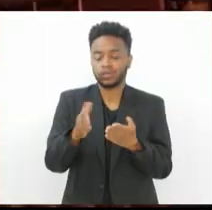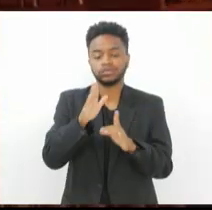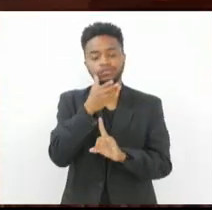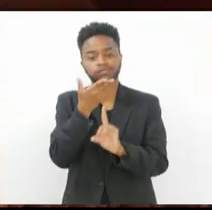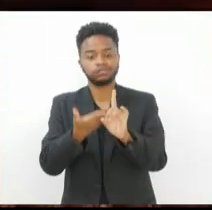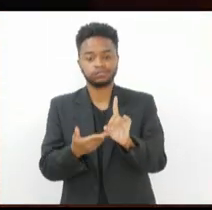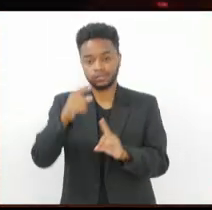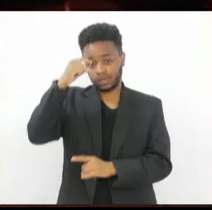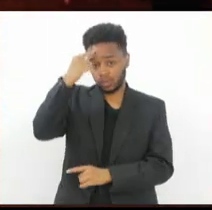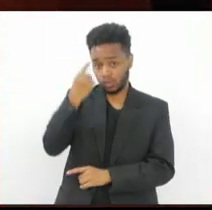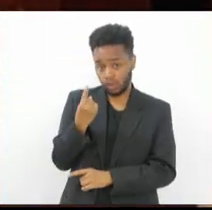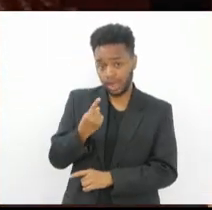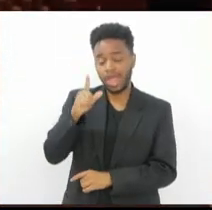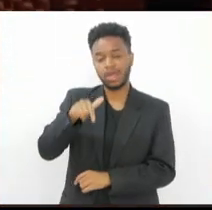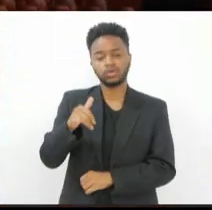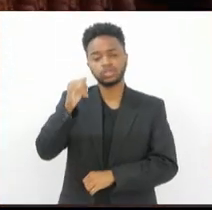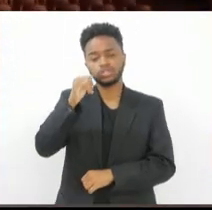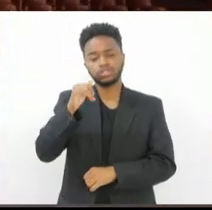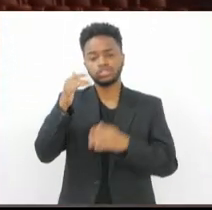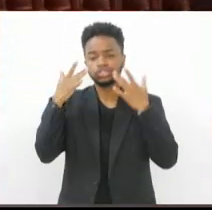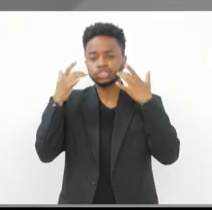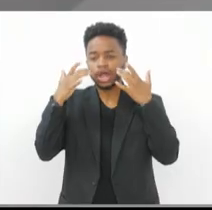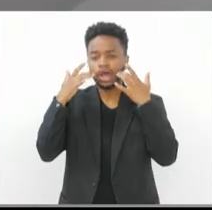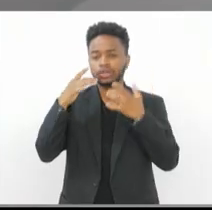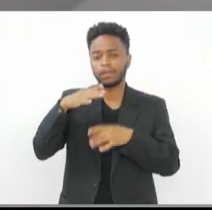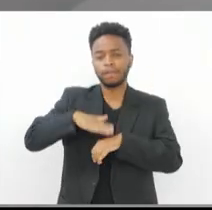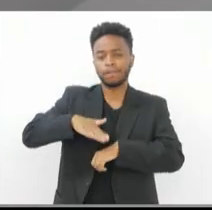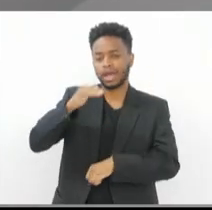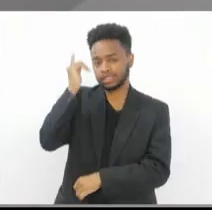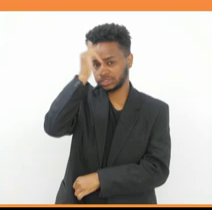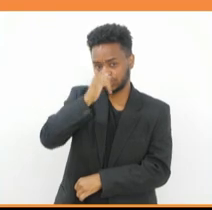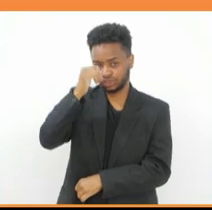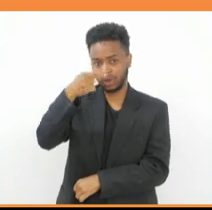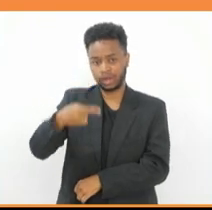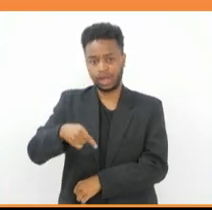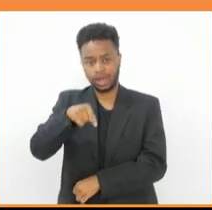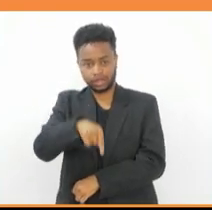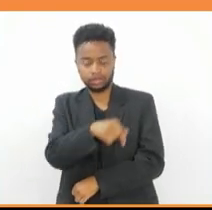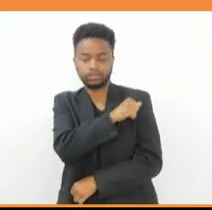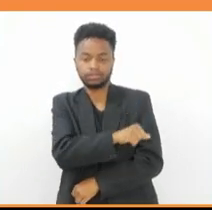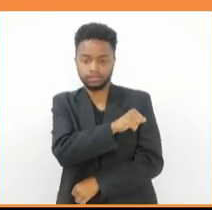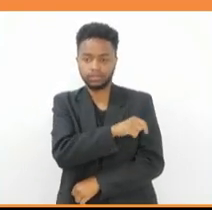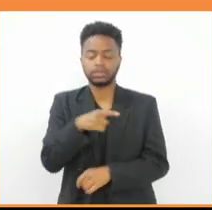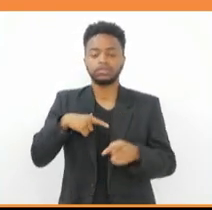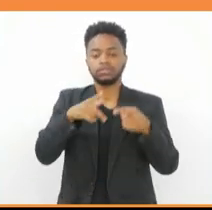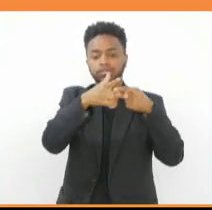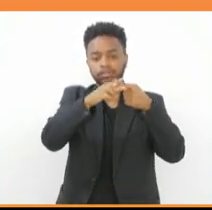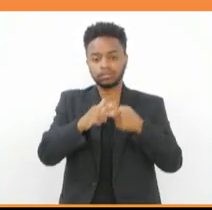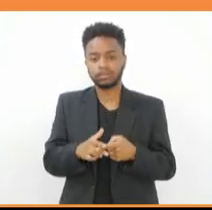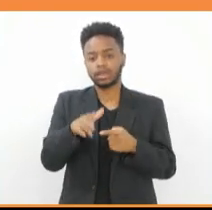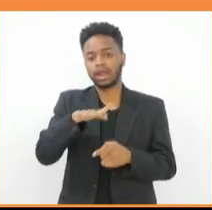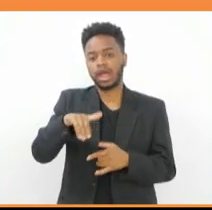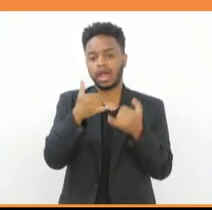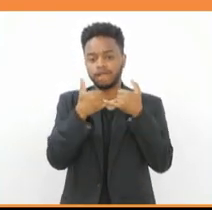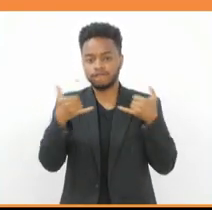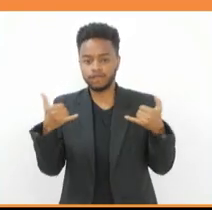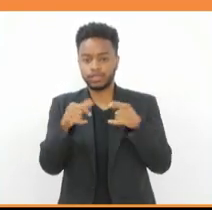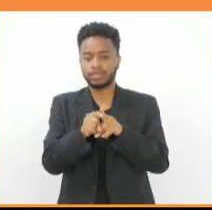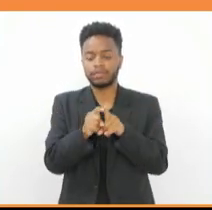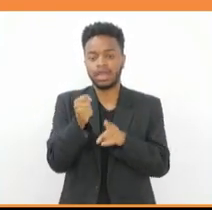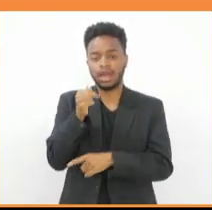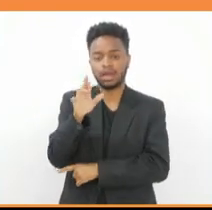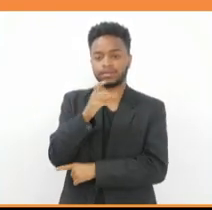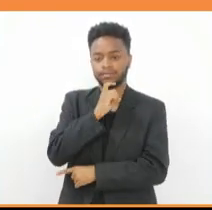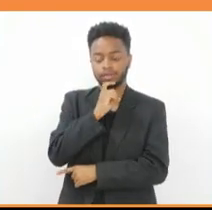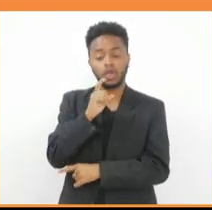O teatro mais antigo do Rio de Janeiro passou por renovações no sistema elétrico e na rede de aparelhos de ar-condicionado. O objetivo é